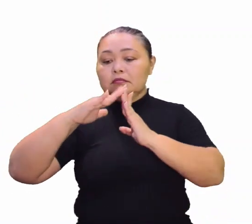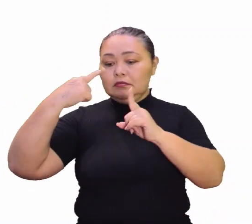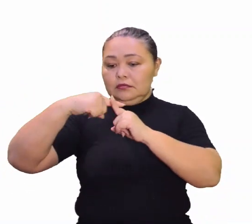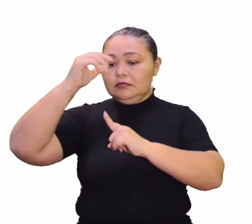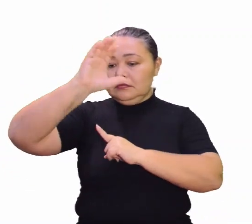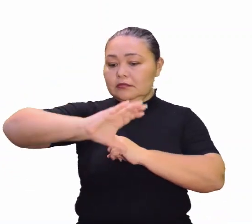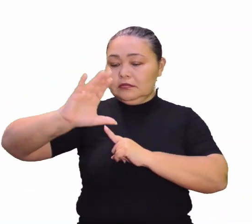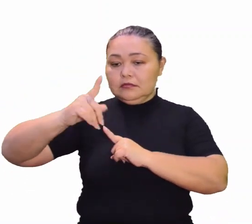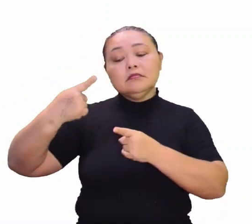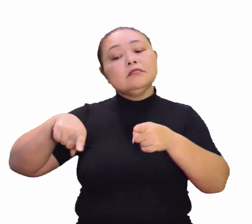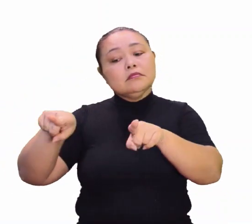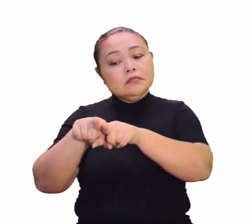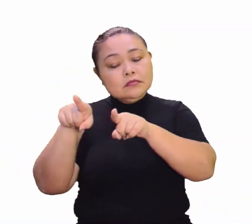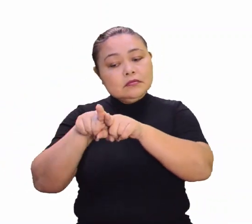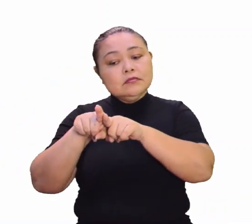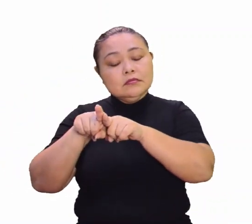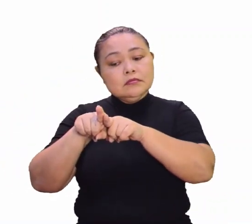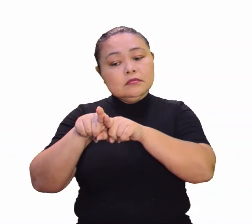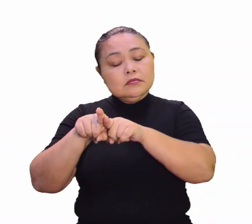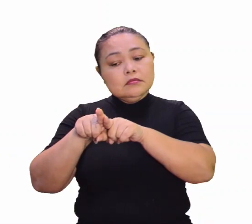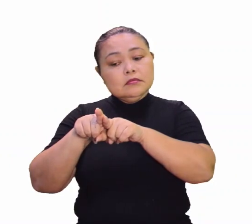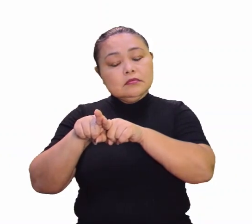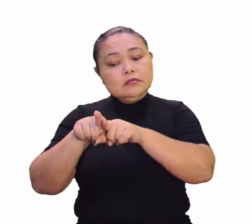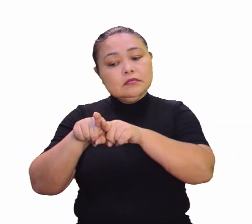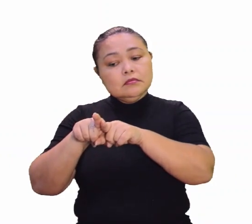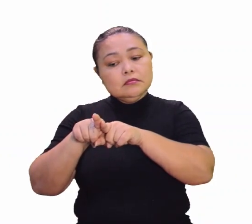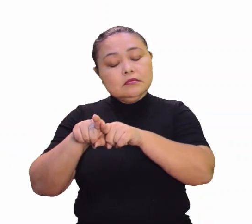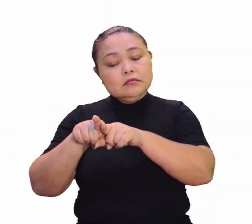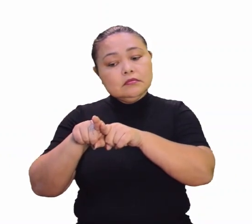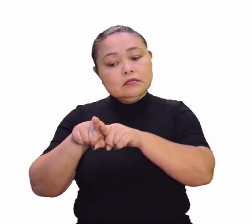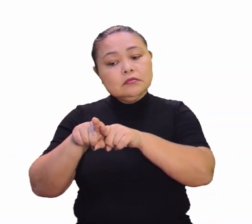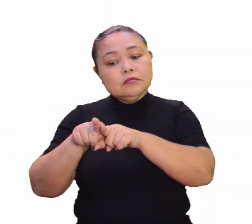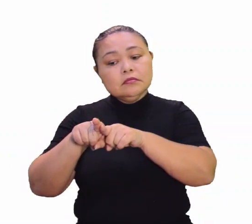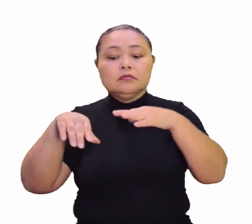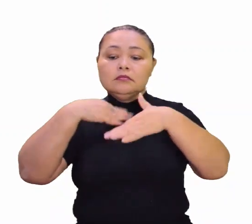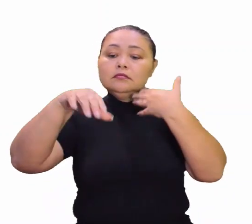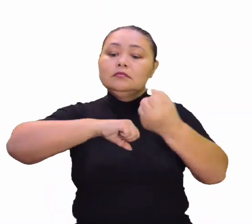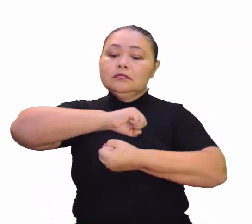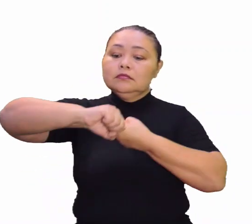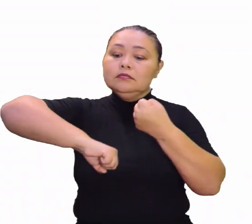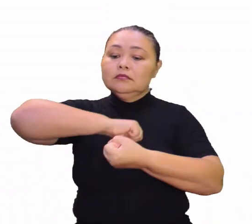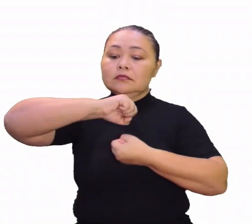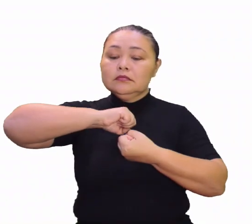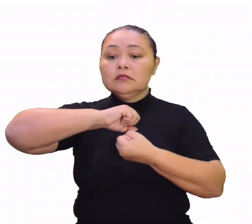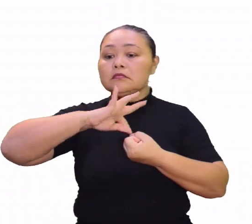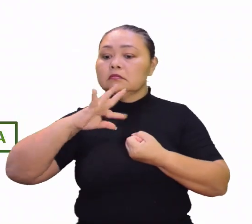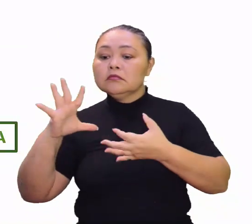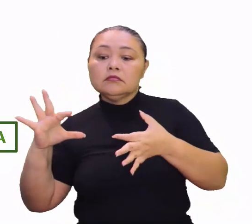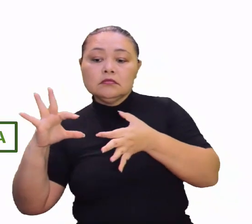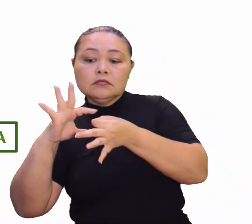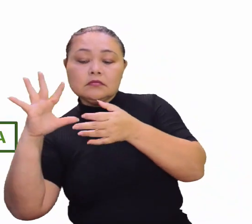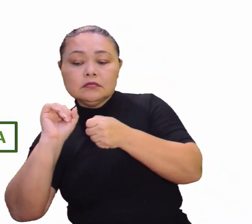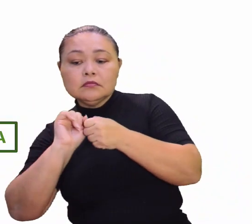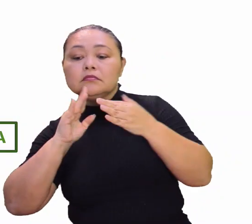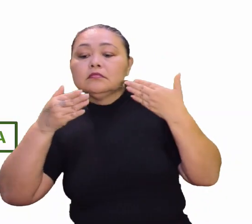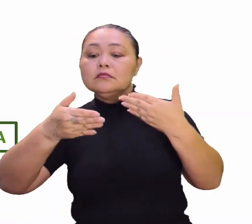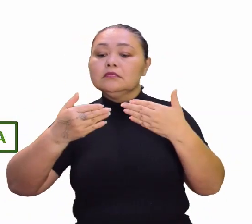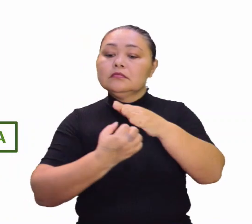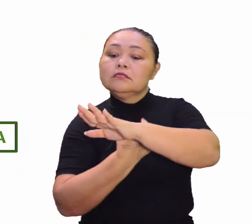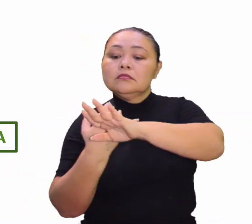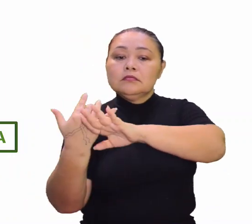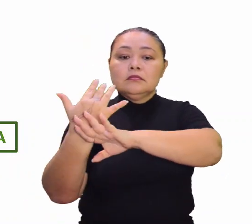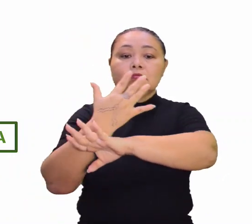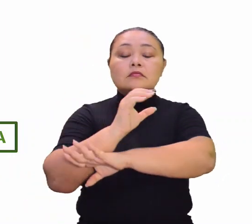essa questão também do desenvolvimento sustentável. Com certeza, todos unidos em prol do meio ambiente.